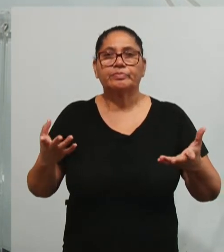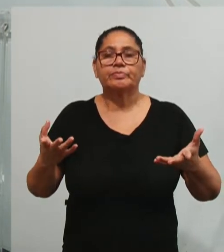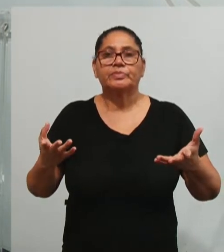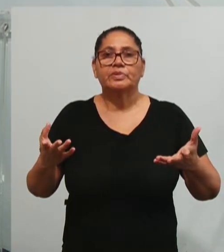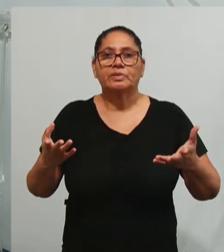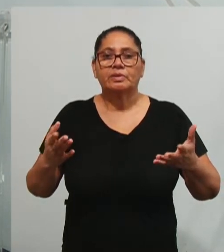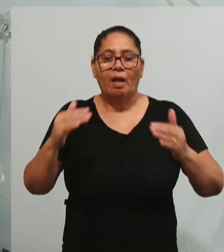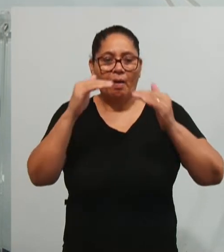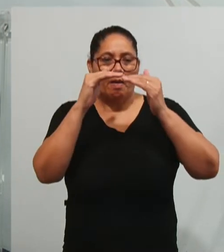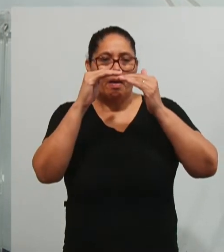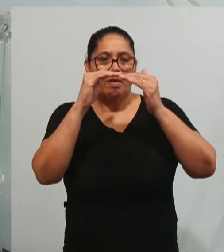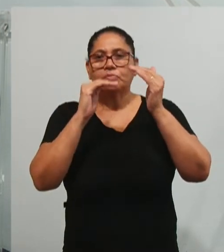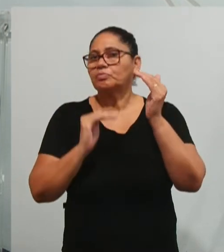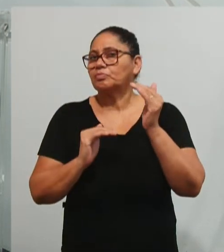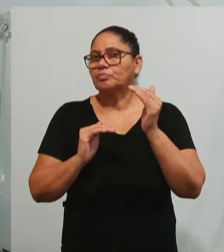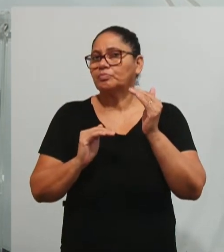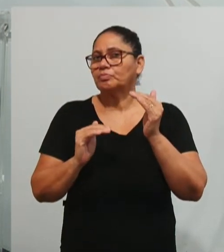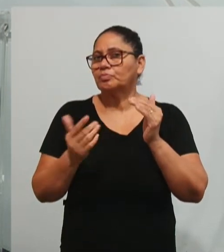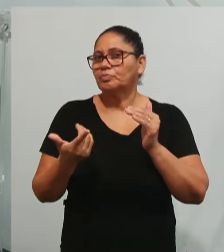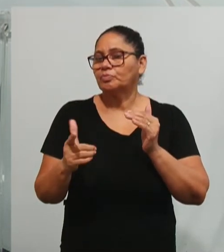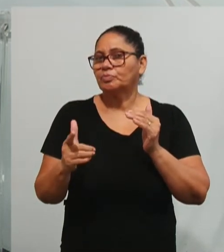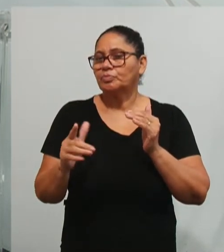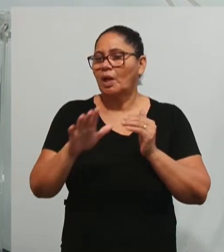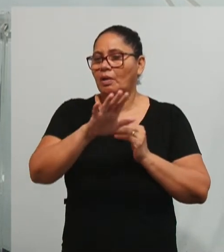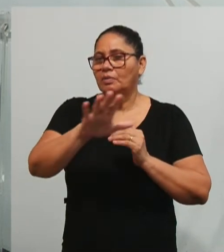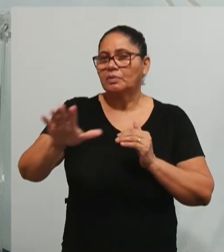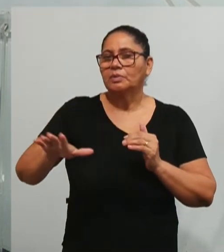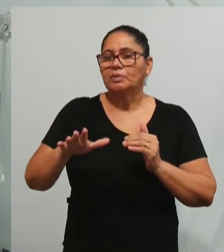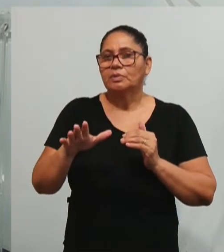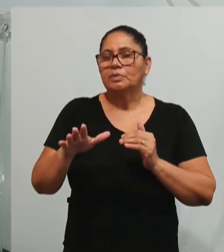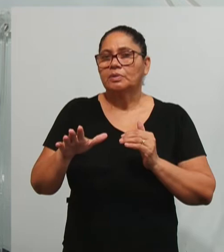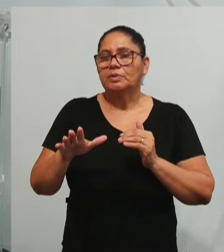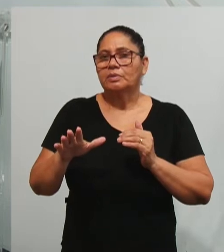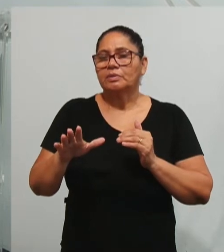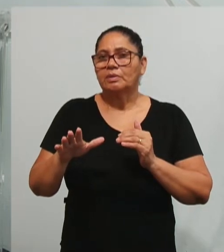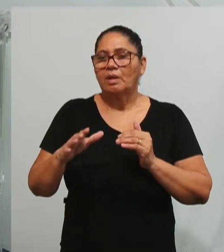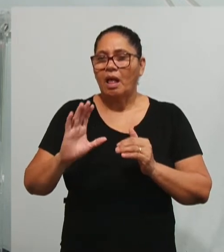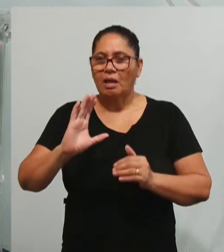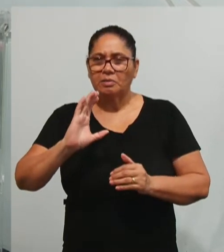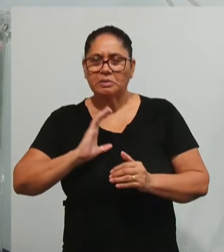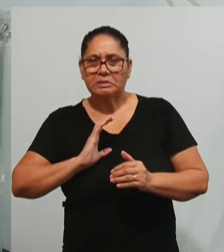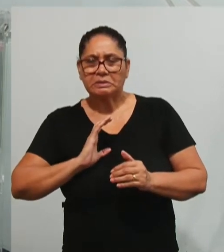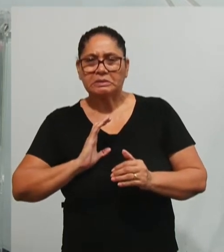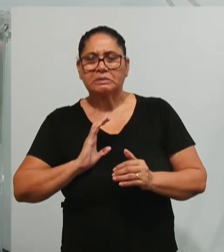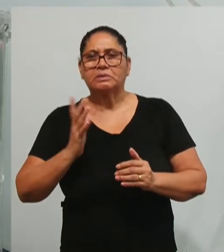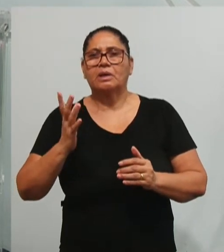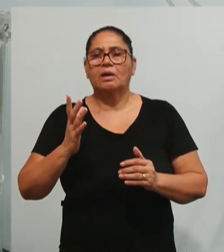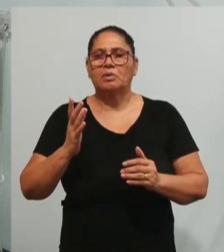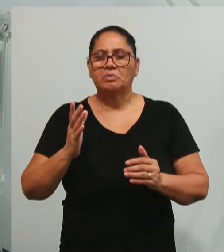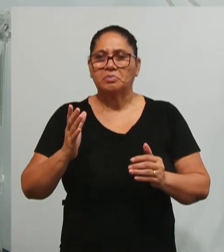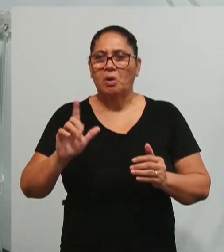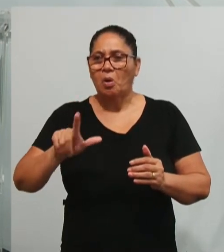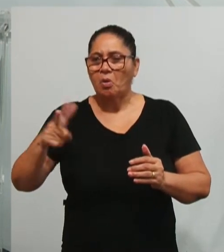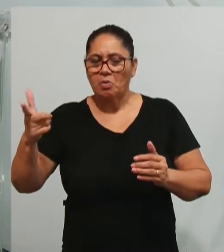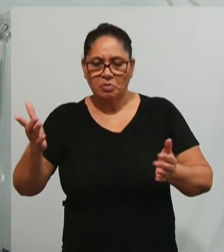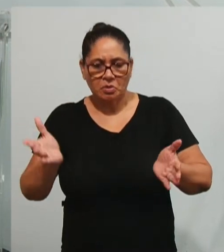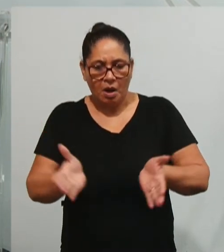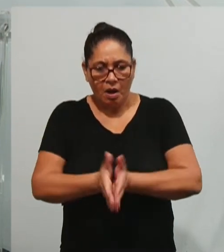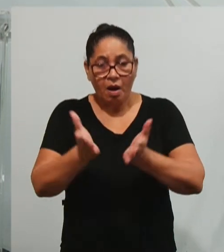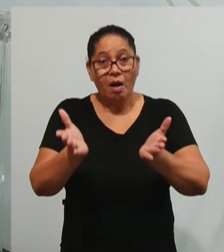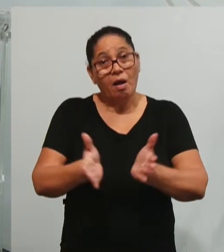desigual, com regiões altamente ricas, regiões altamente pobres, com